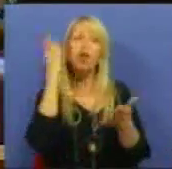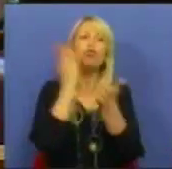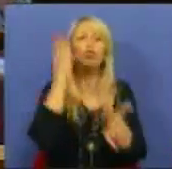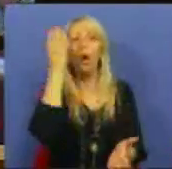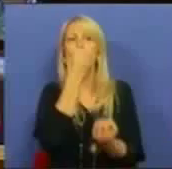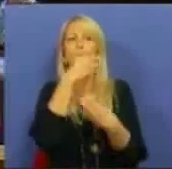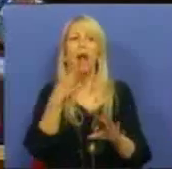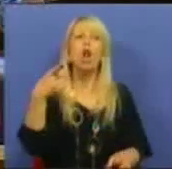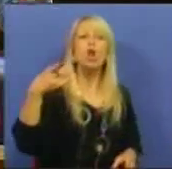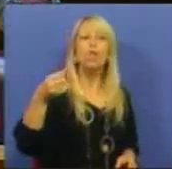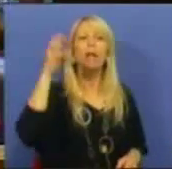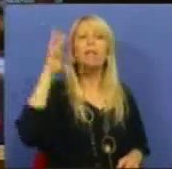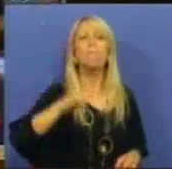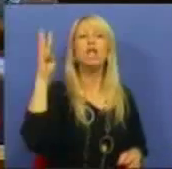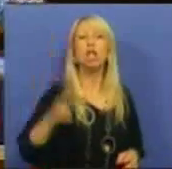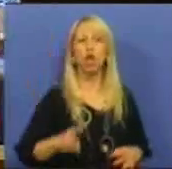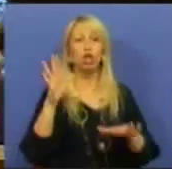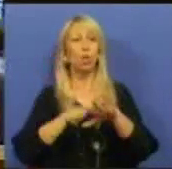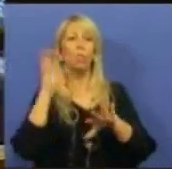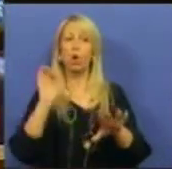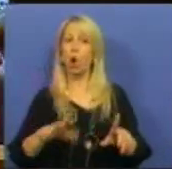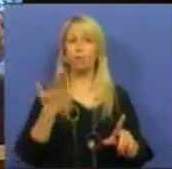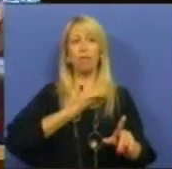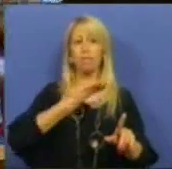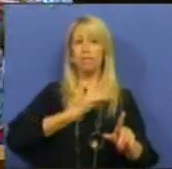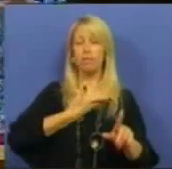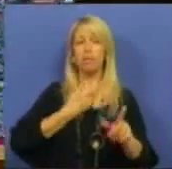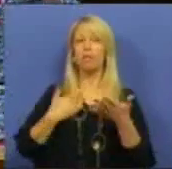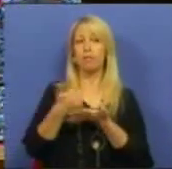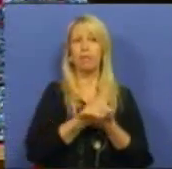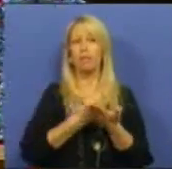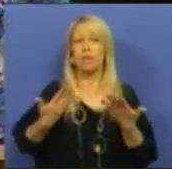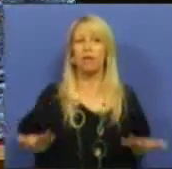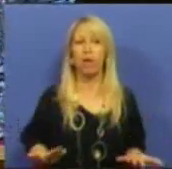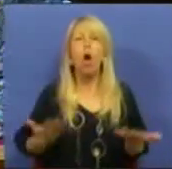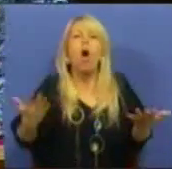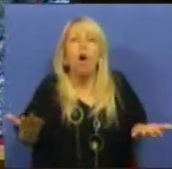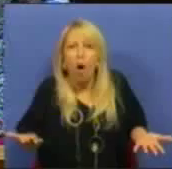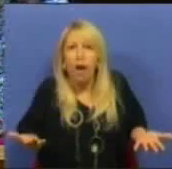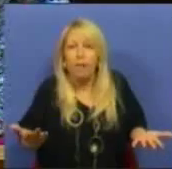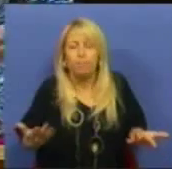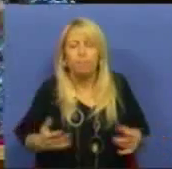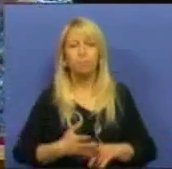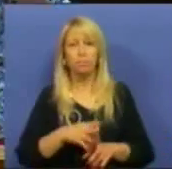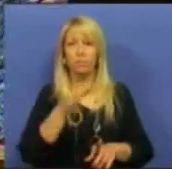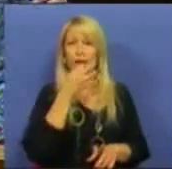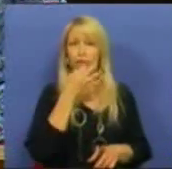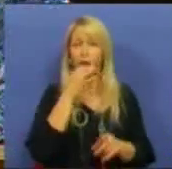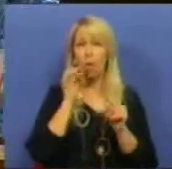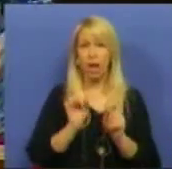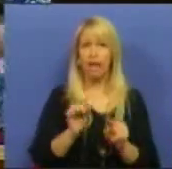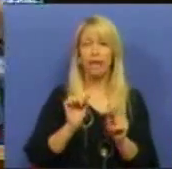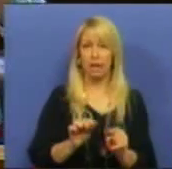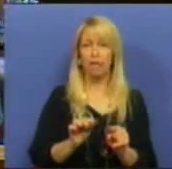90 milhões por conta dos dividendos. Ora, Senhor Ministro, se falou aqui em preço justo,